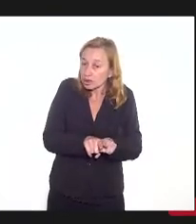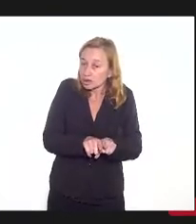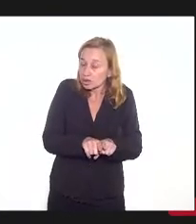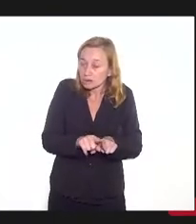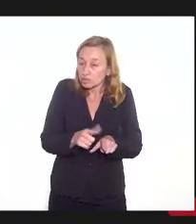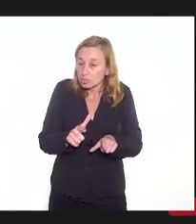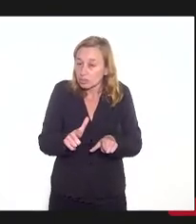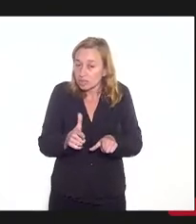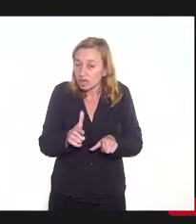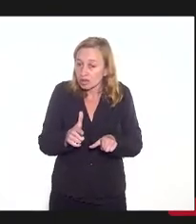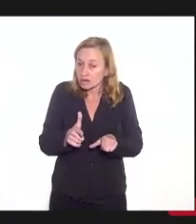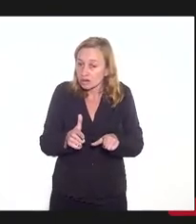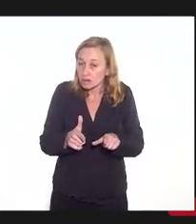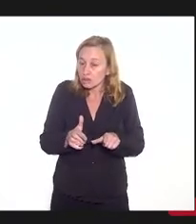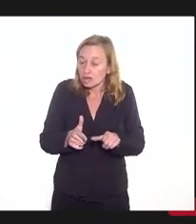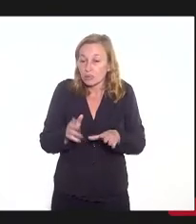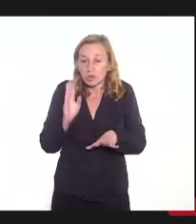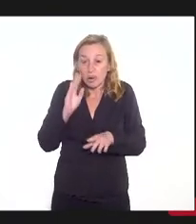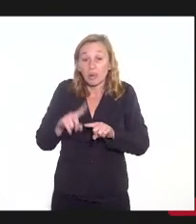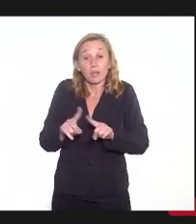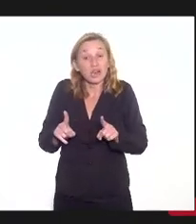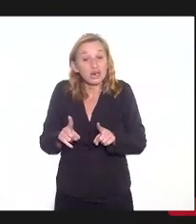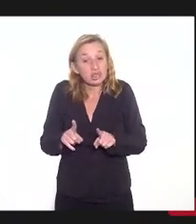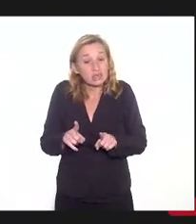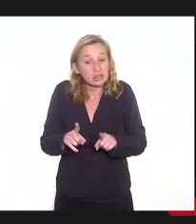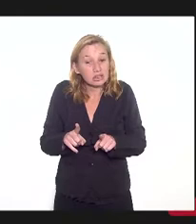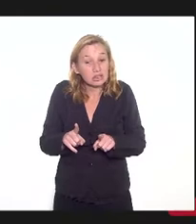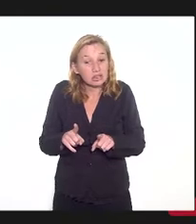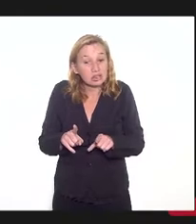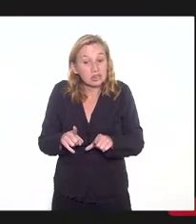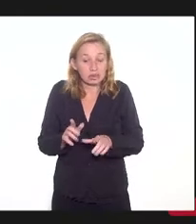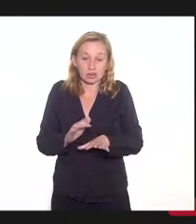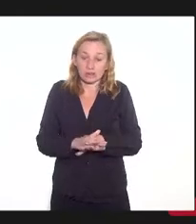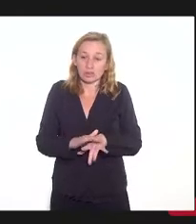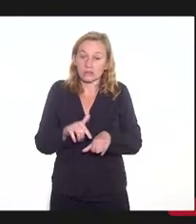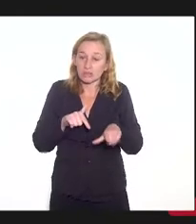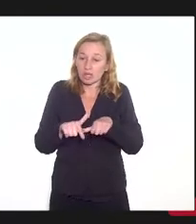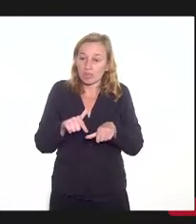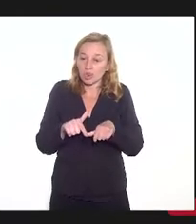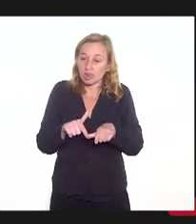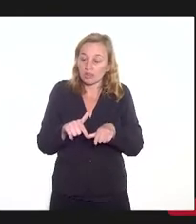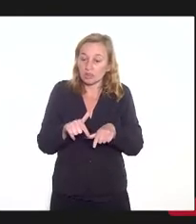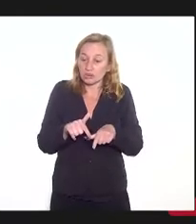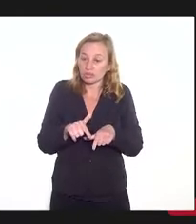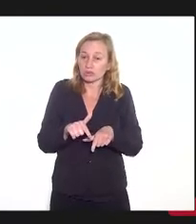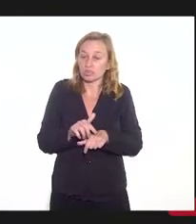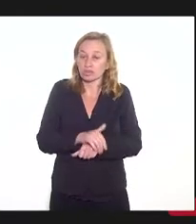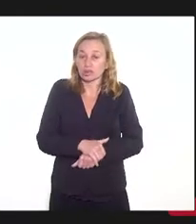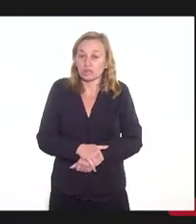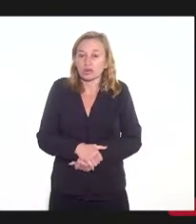principal, mas as condições, que são condições de mercado bem